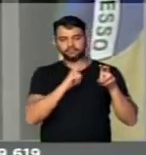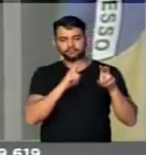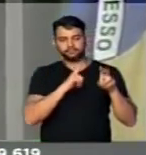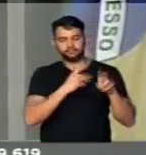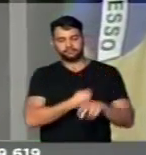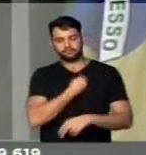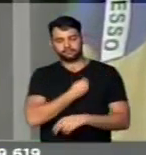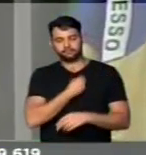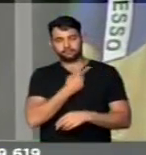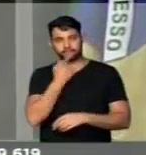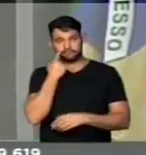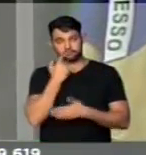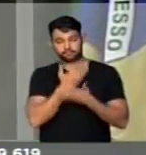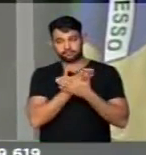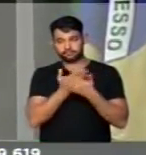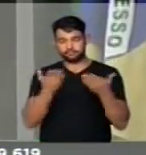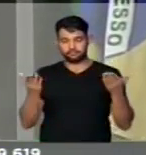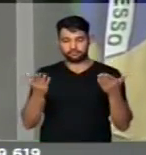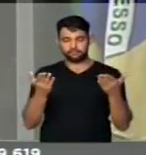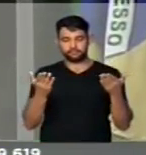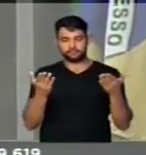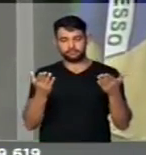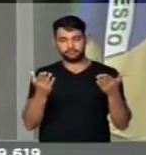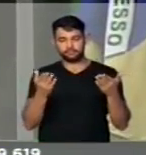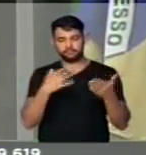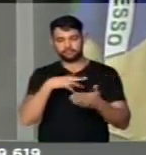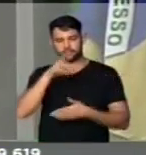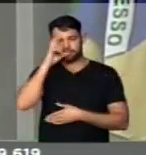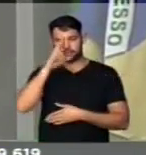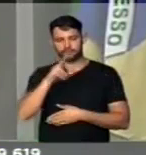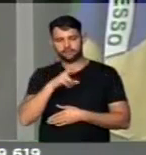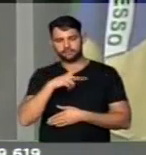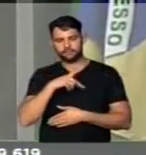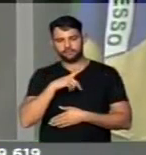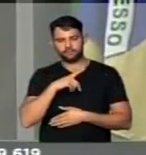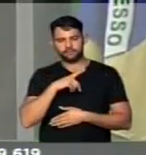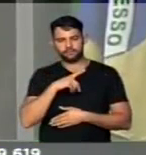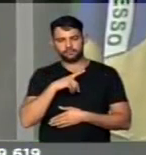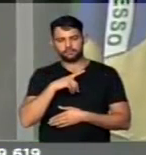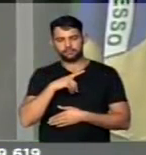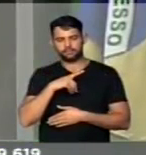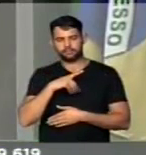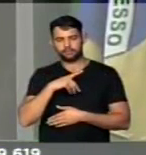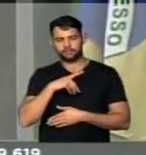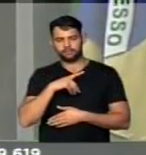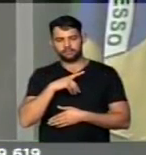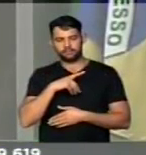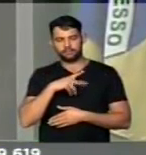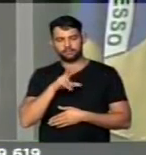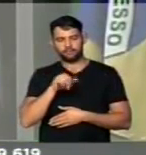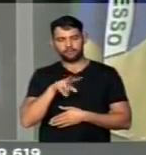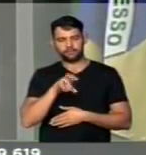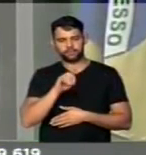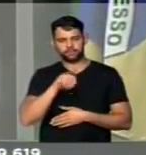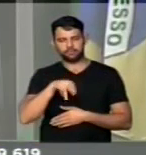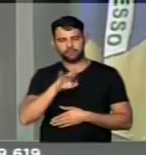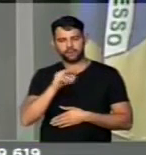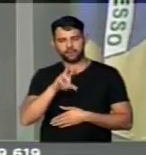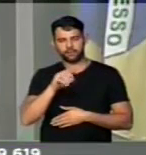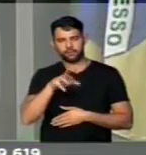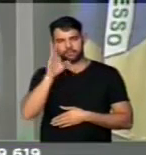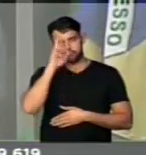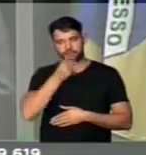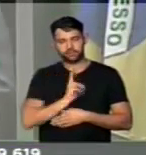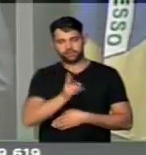presenciado o senhor Valdir Maranhão insistir em presidir uma